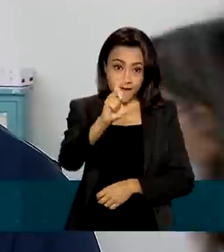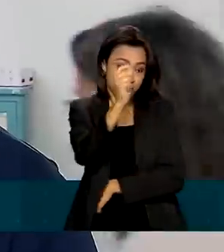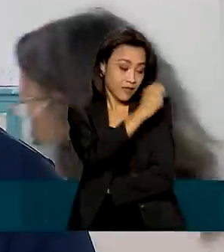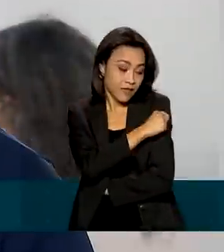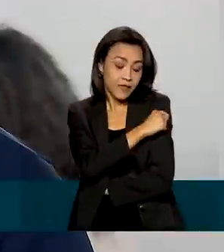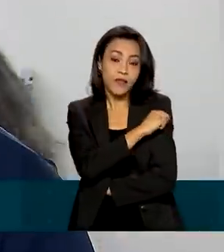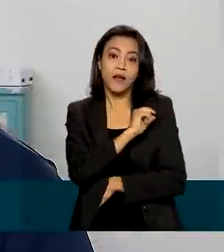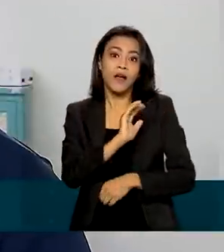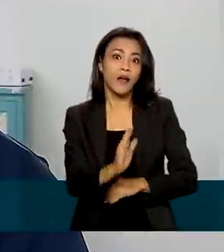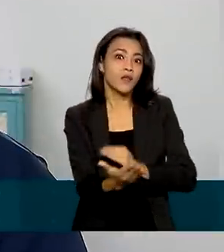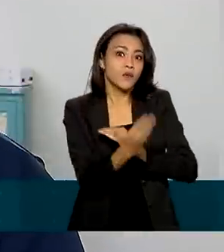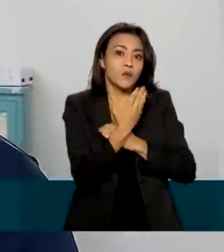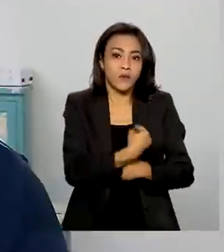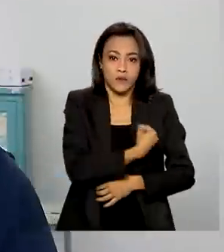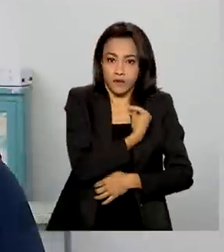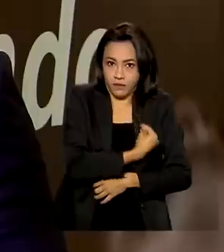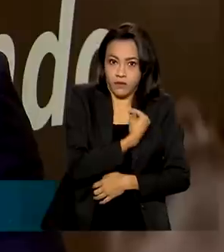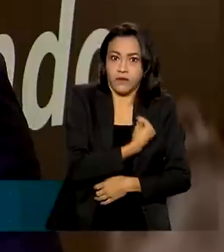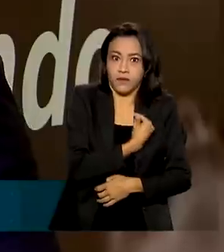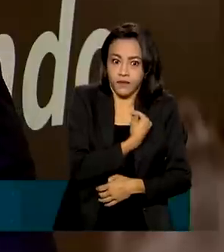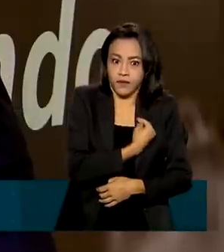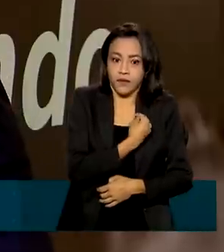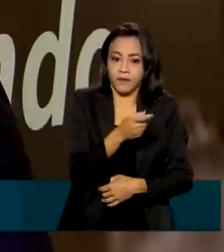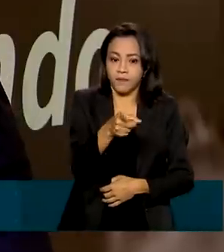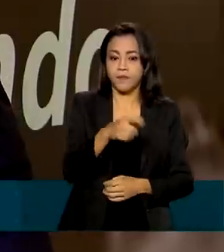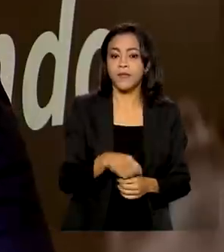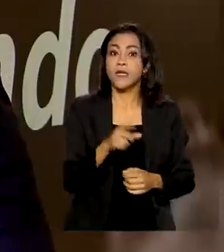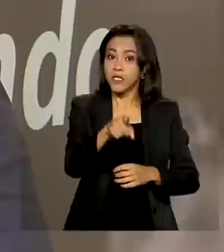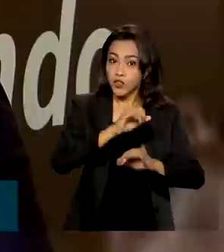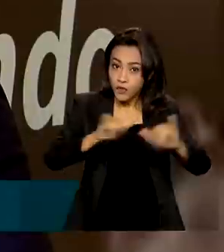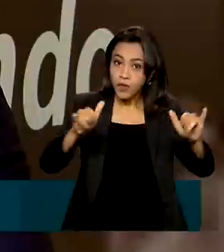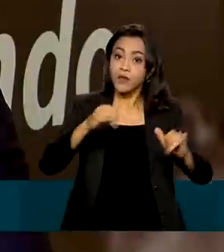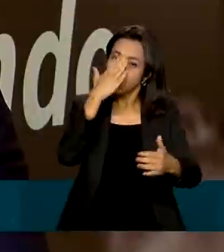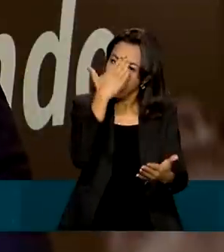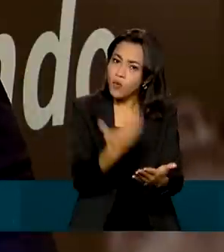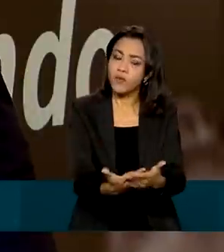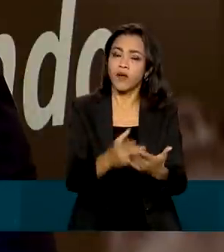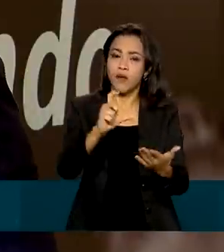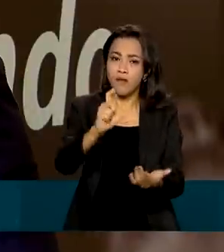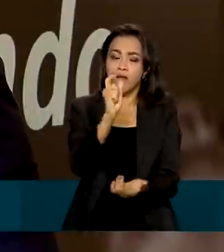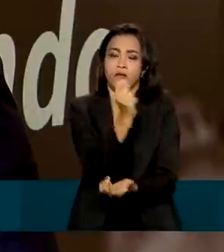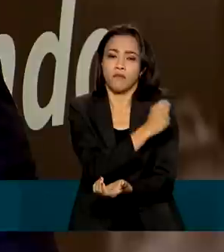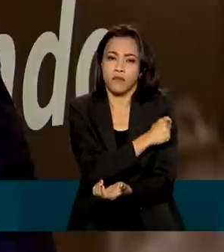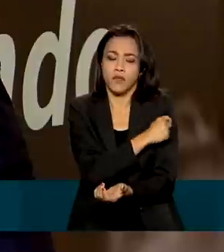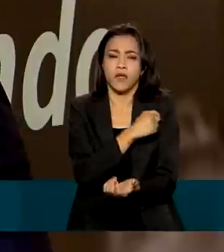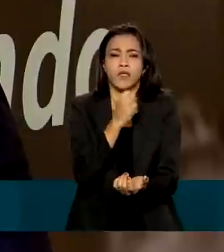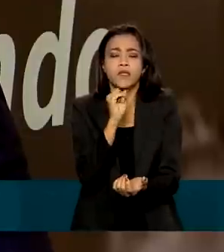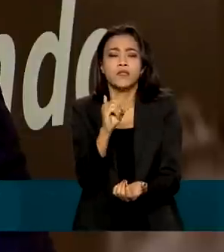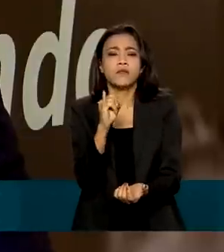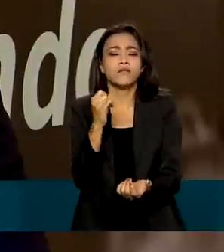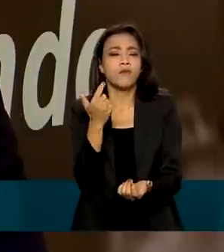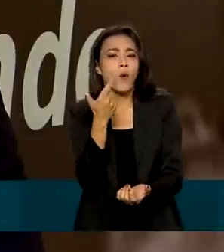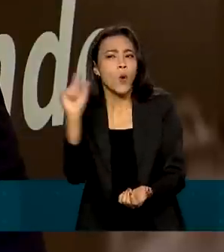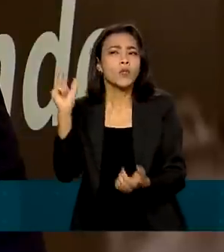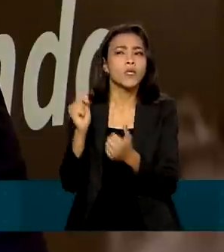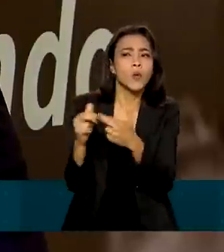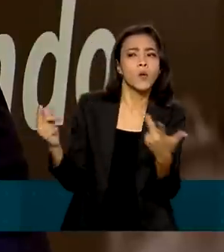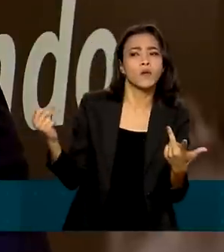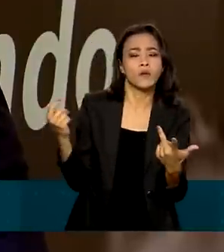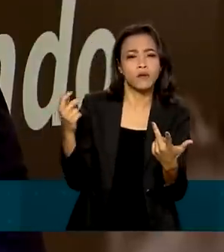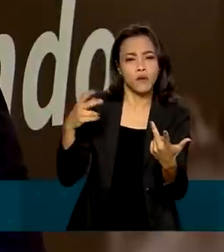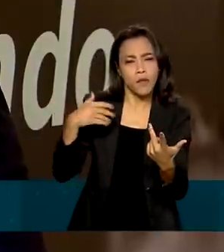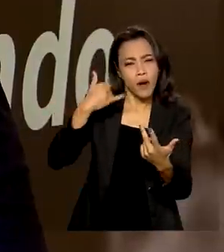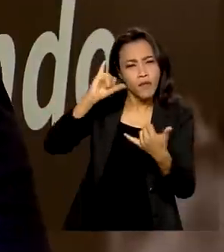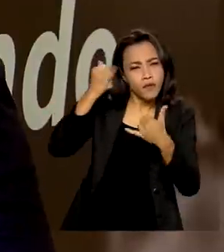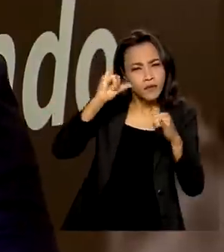décadas e eu acho que a gente tem que valorizar isso. A população deve confiar em relação a qualquer outra necessidade, seja de prevenção à